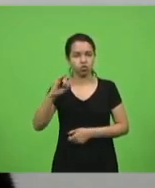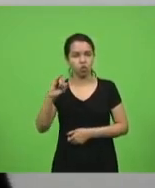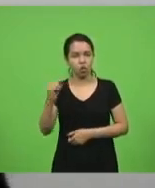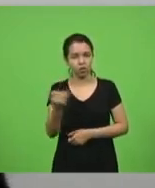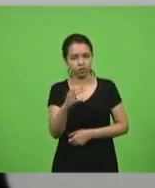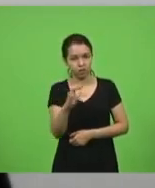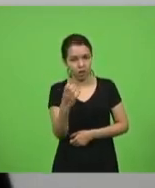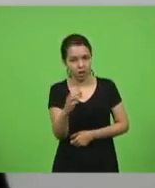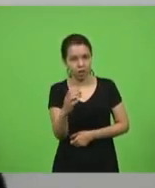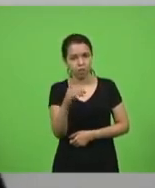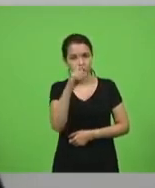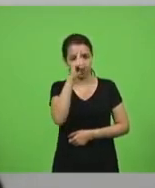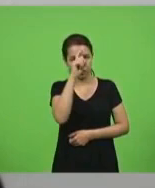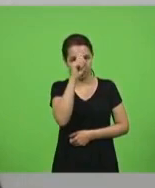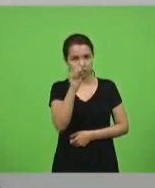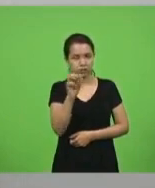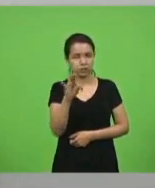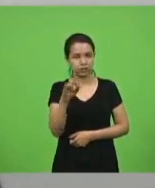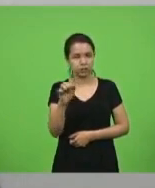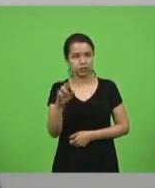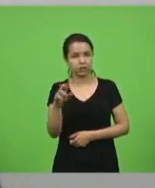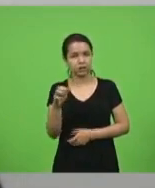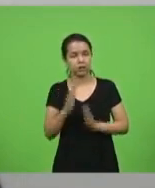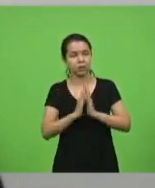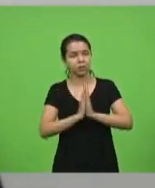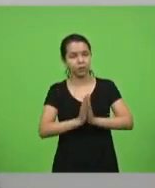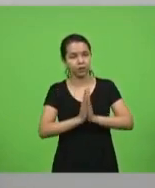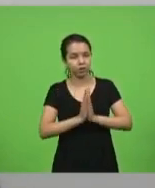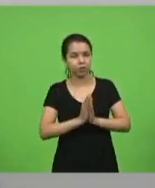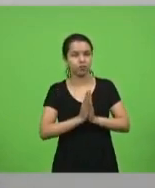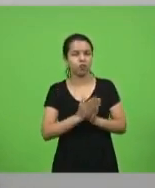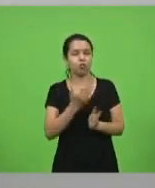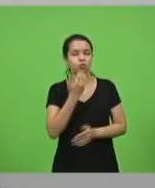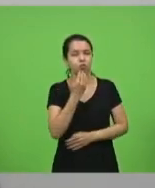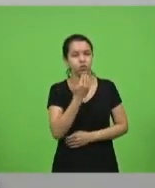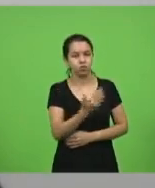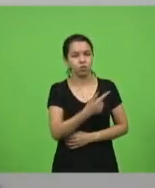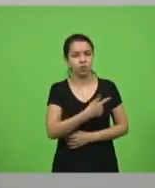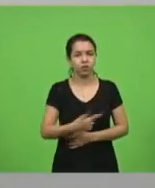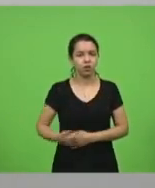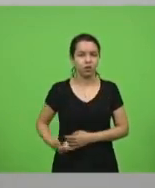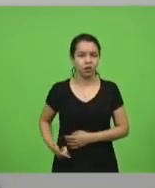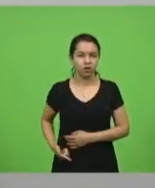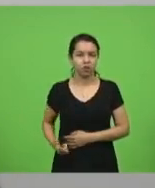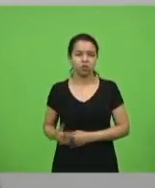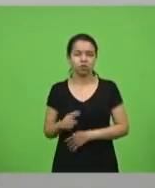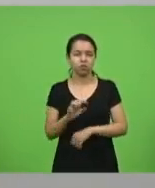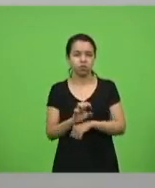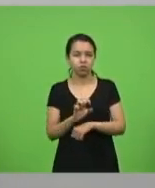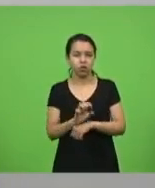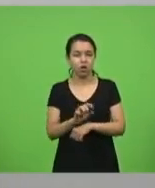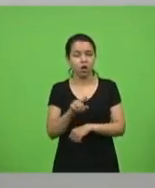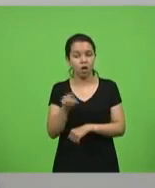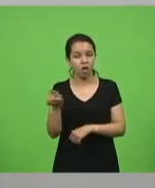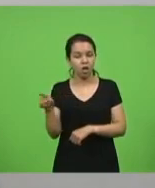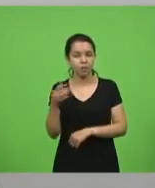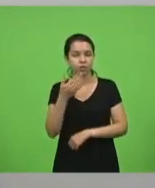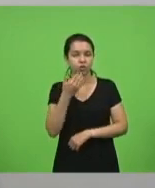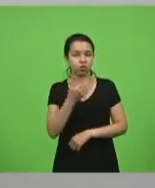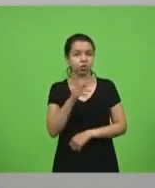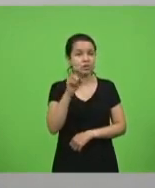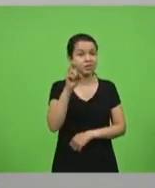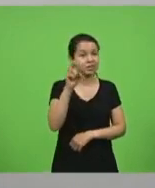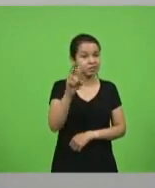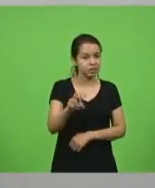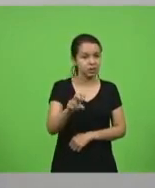Terezinha, pedindo, por favor, para o governo do Estado, que encaminha, eles fizeram um pedido de cinco respiradores